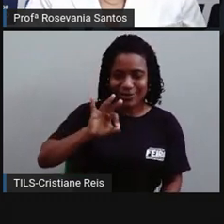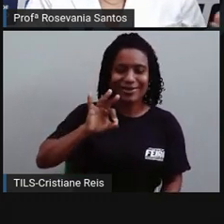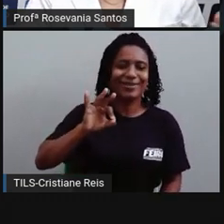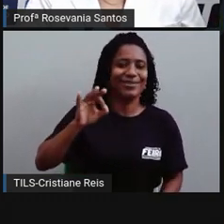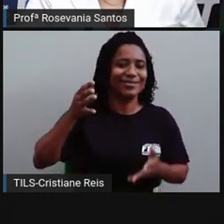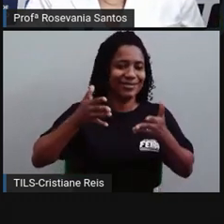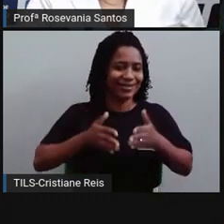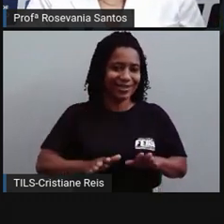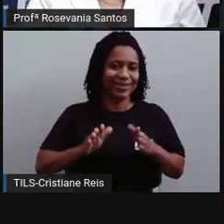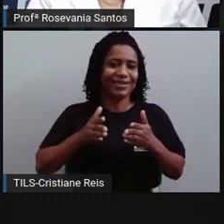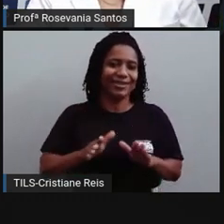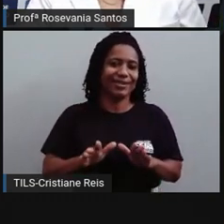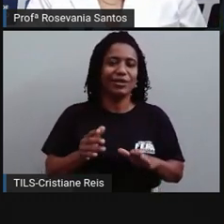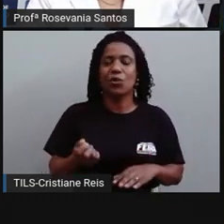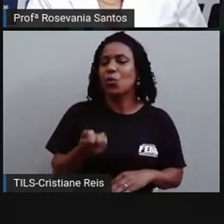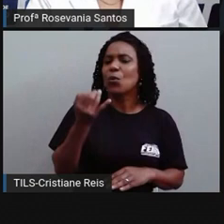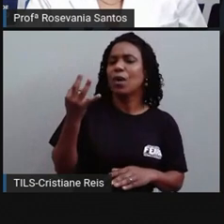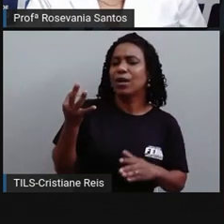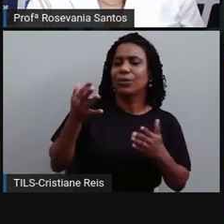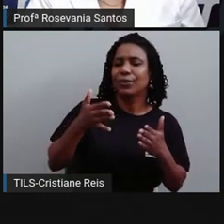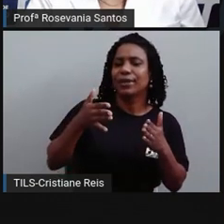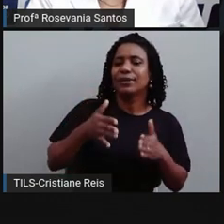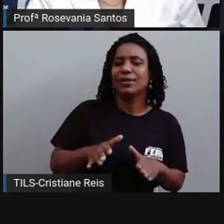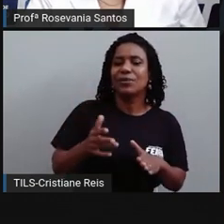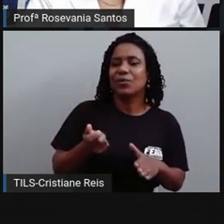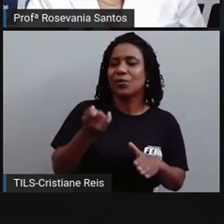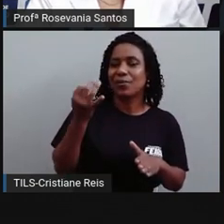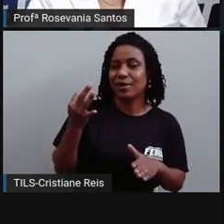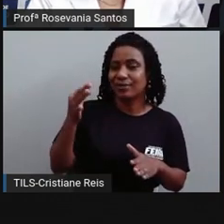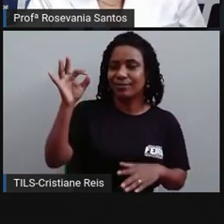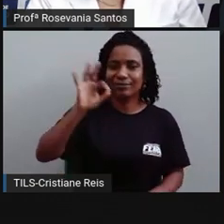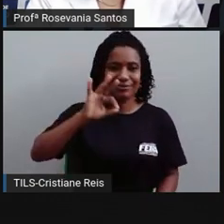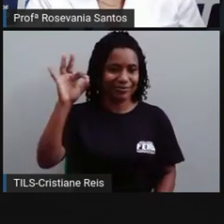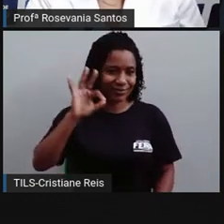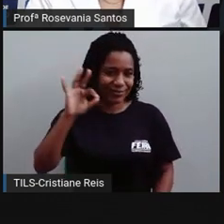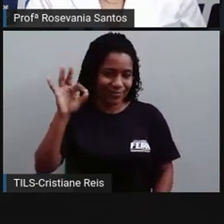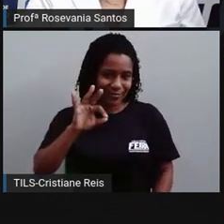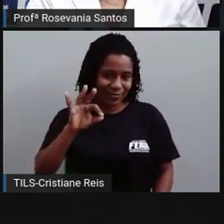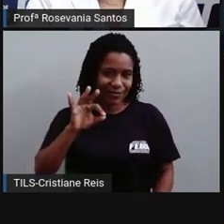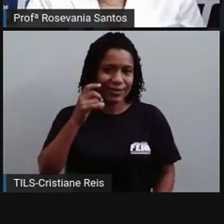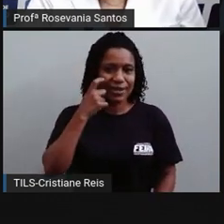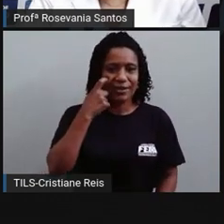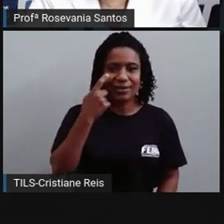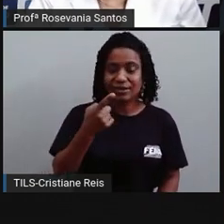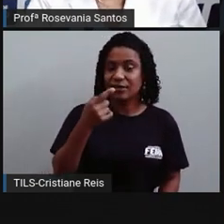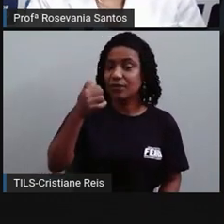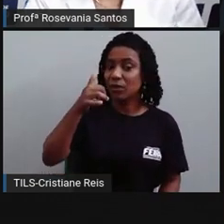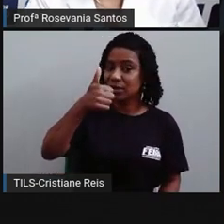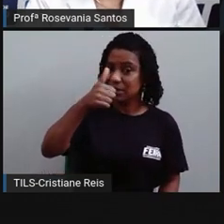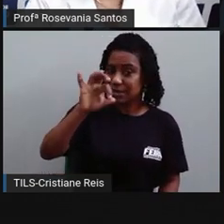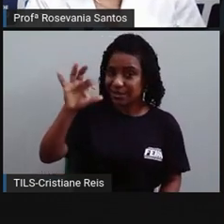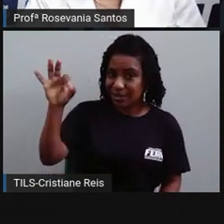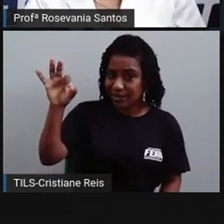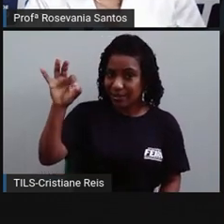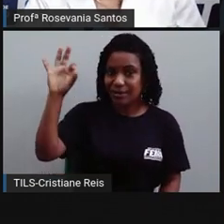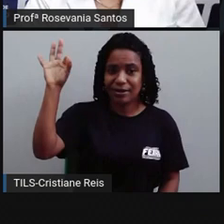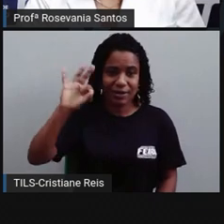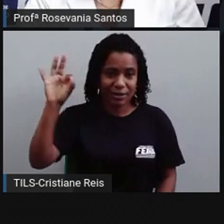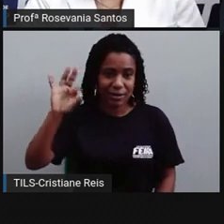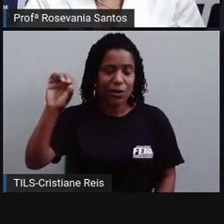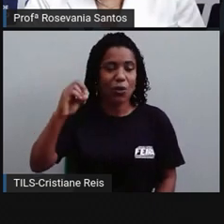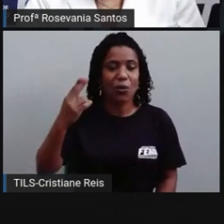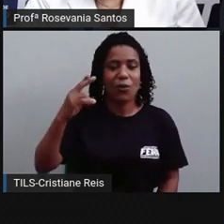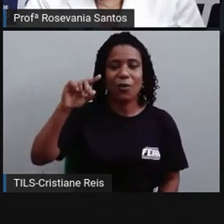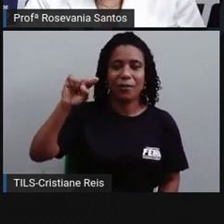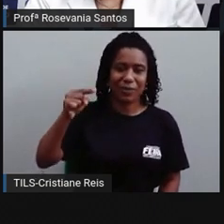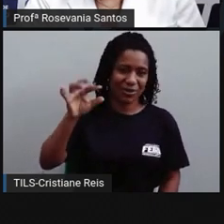Então, eu vou dar aqui um valor em mil, permilagem. Se fosse por cem, seria percentagem, né, como eu já falei anteriormente.